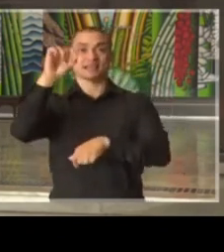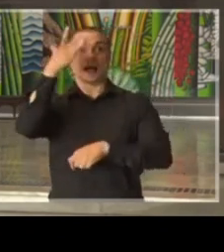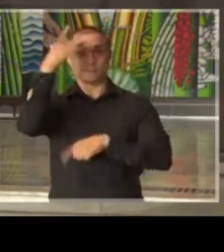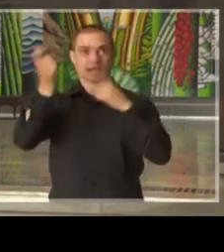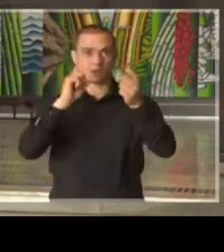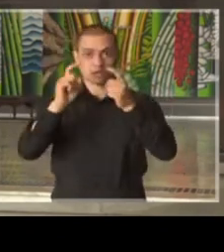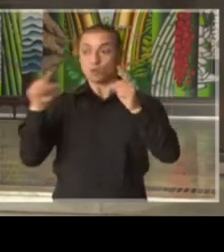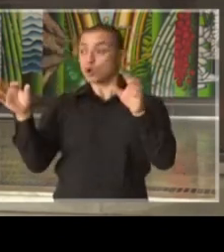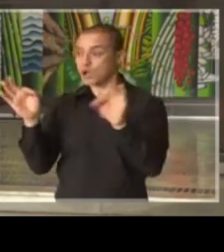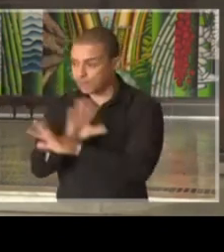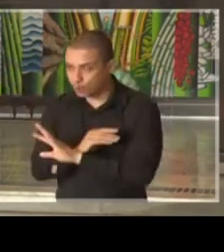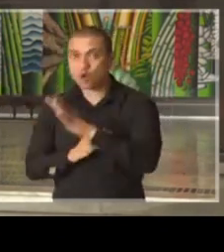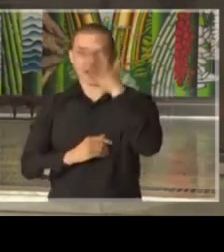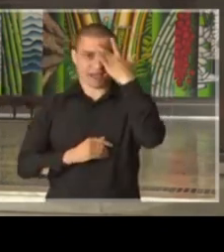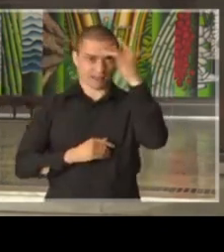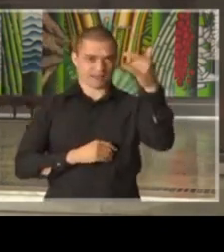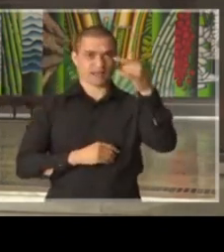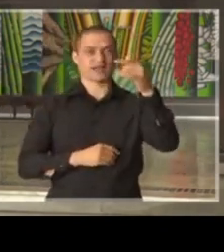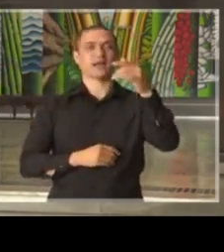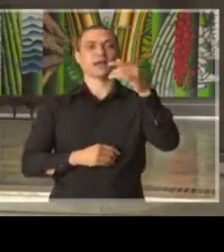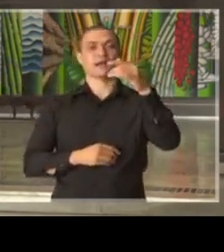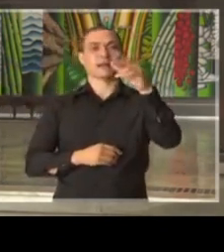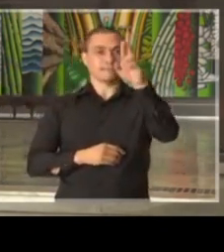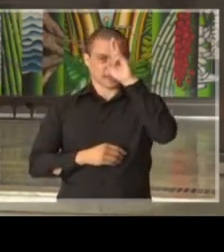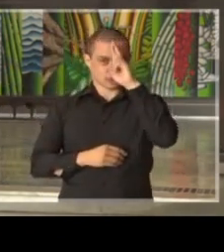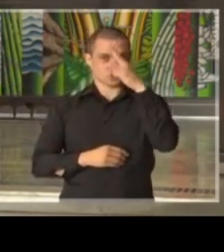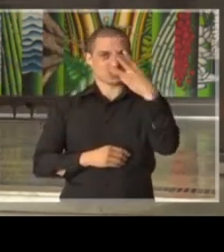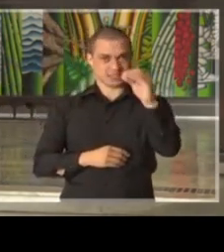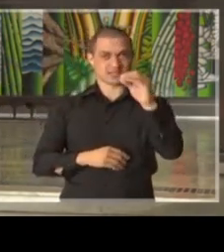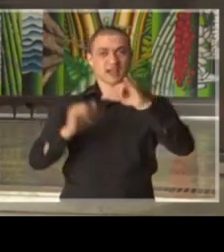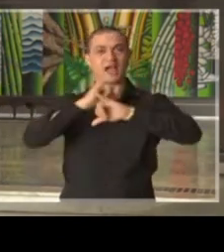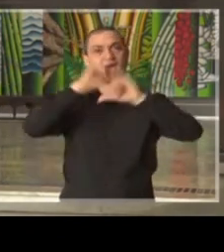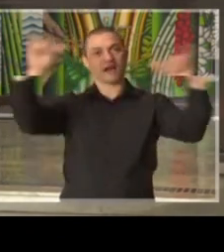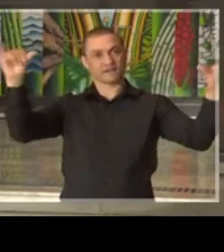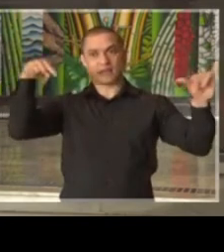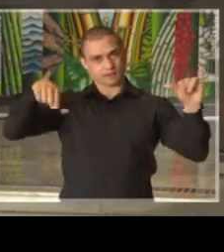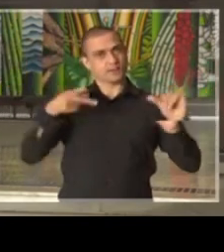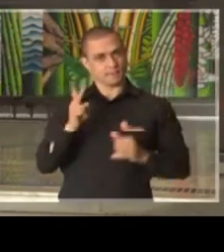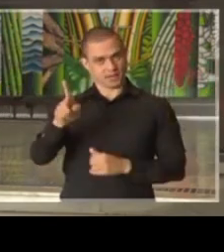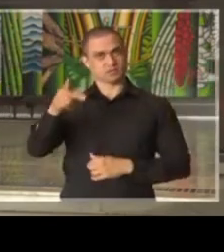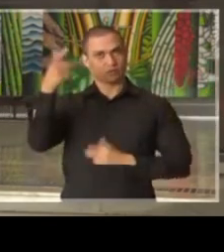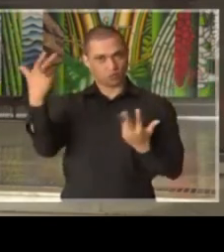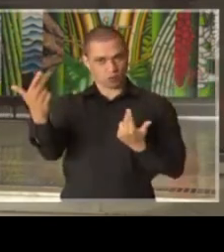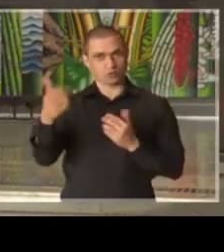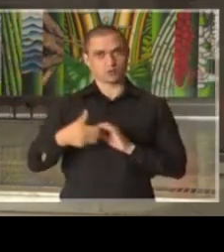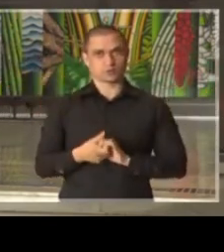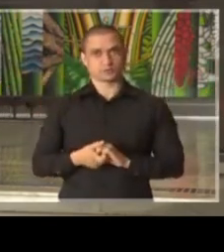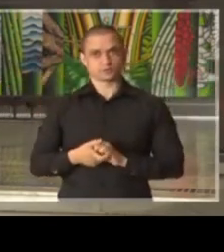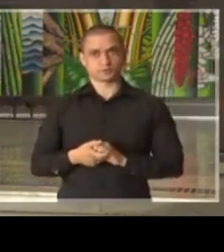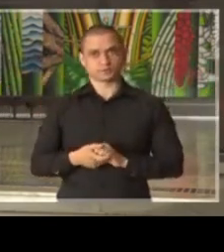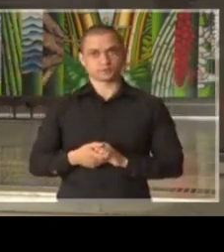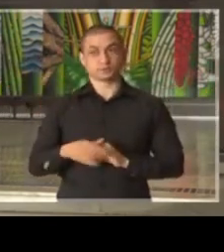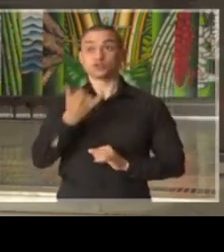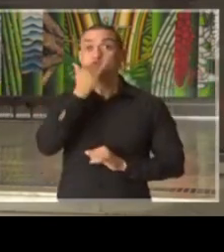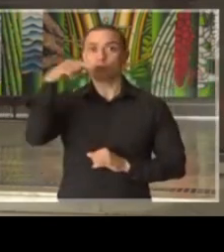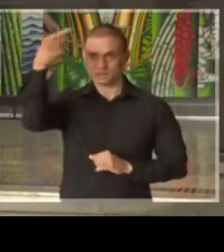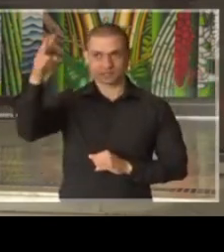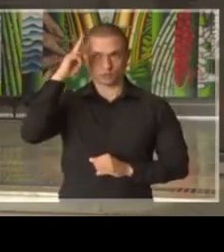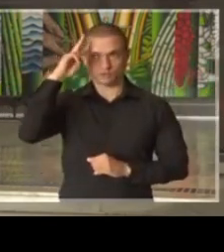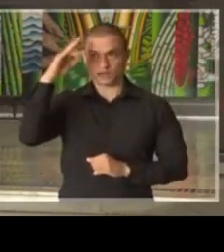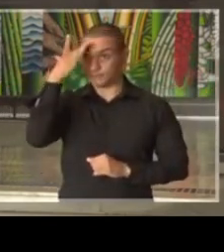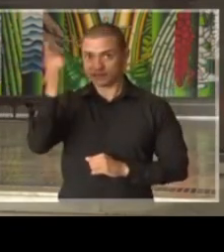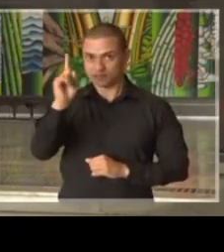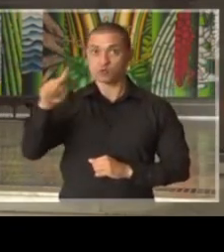será comunicado na coletiva de amanhã 12 e 30, aqui mesmo no Palácio dos Bandeirantes. Perdão, segunda-feira. Obrigado, Bruno.